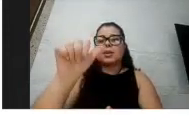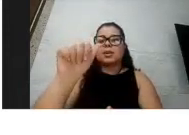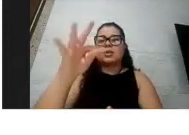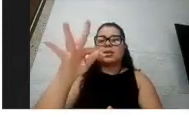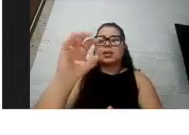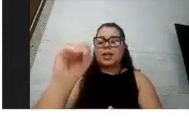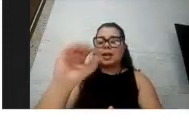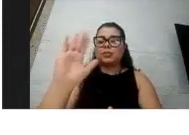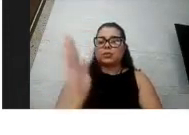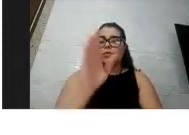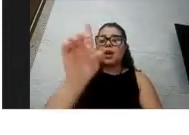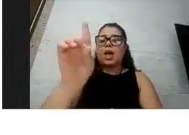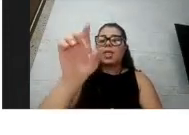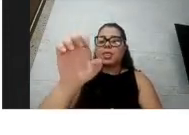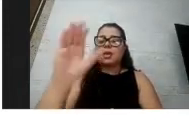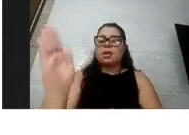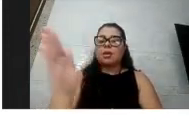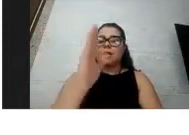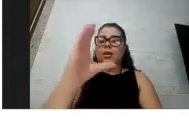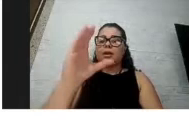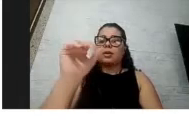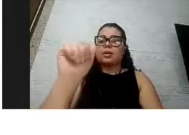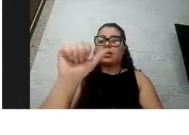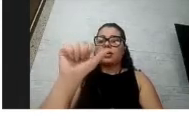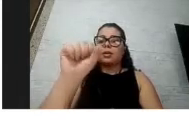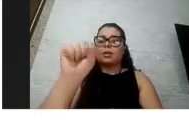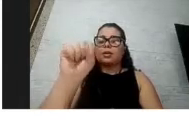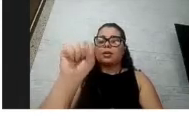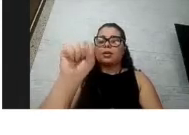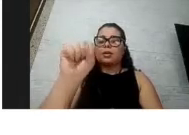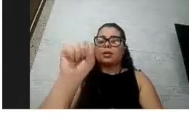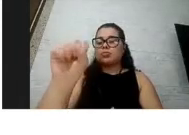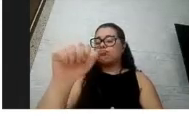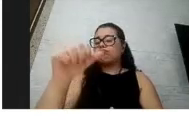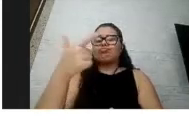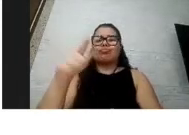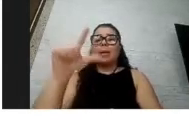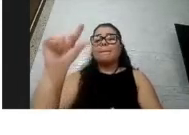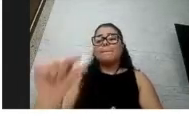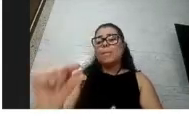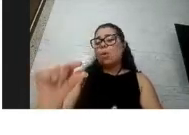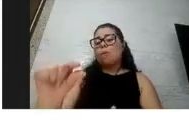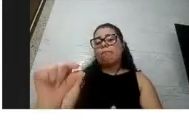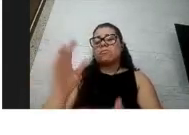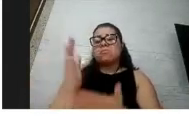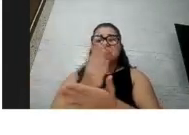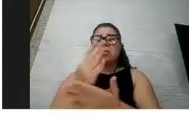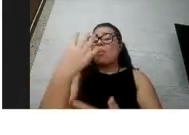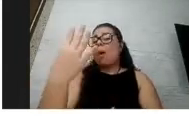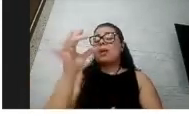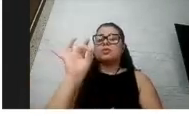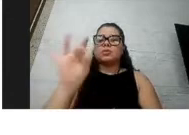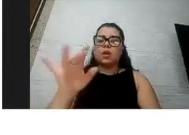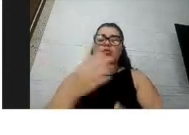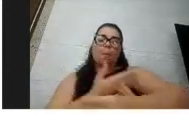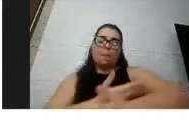esse outro tem três casos, sendo dois em adultos, esse outro aqui tem dois casos, sendo um bebê e